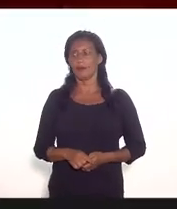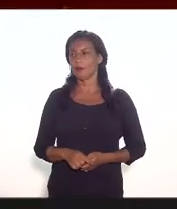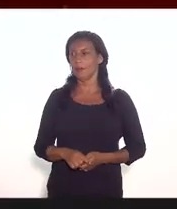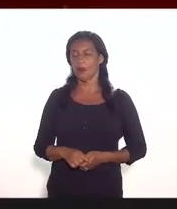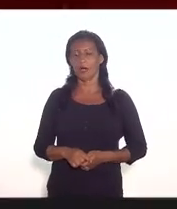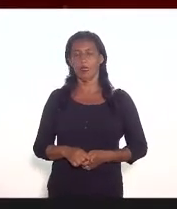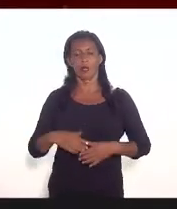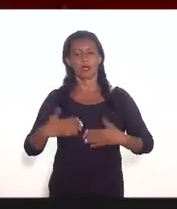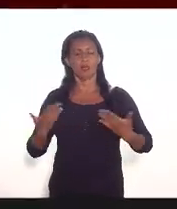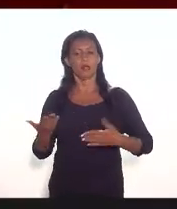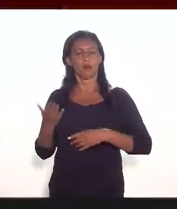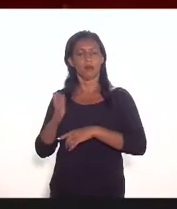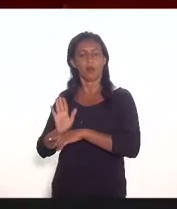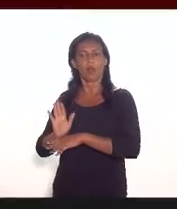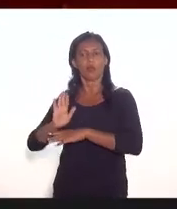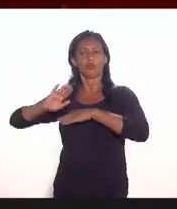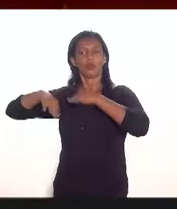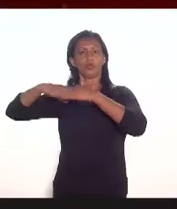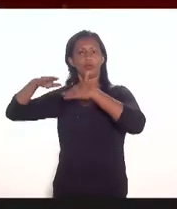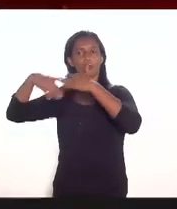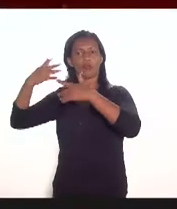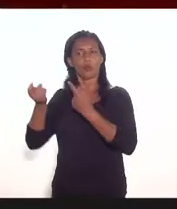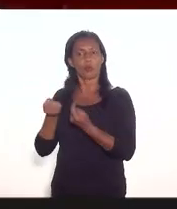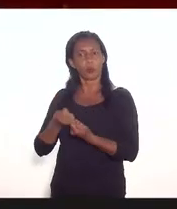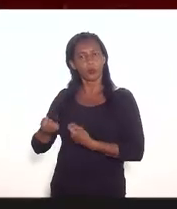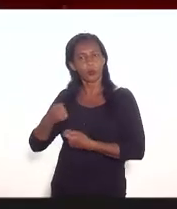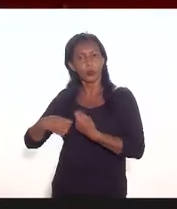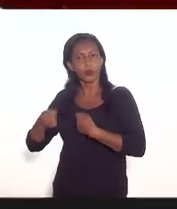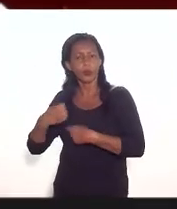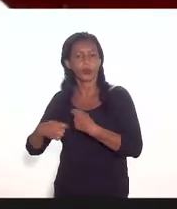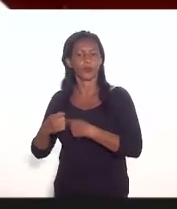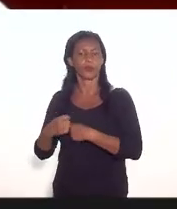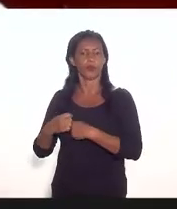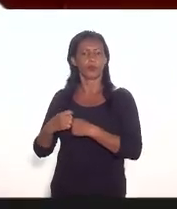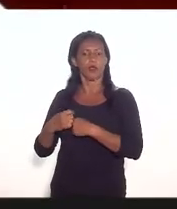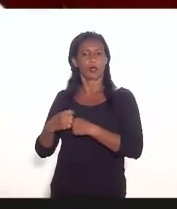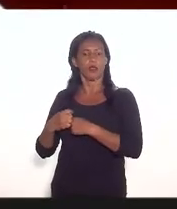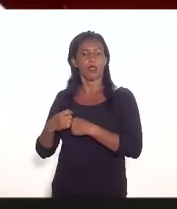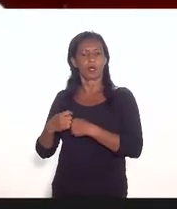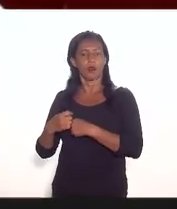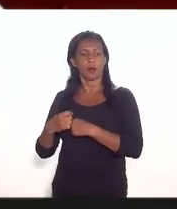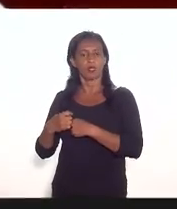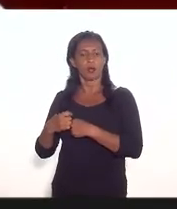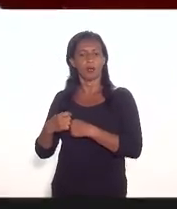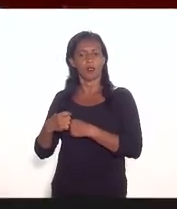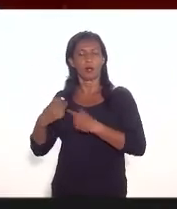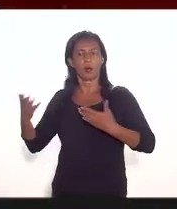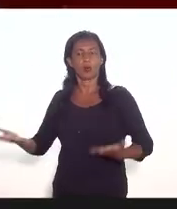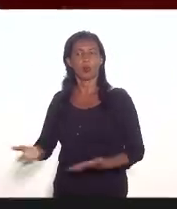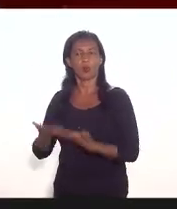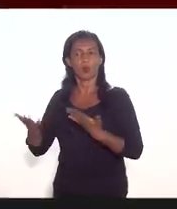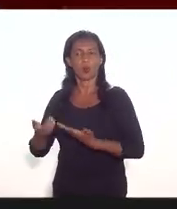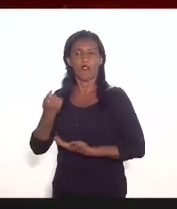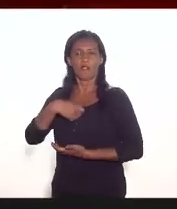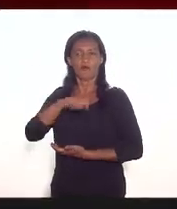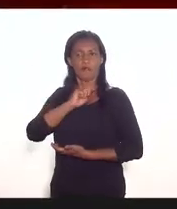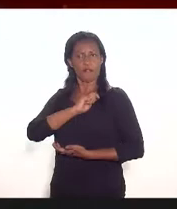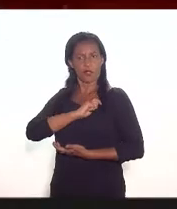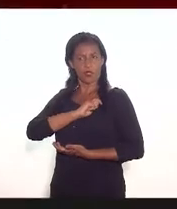propiciar o desenvolvimento econômico compensar o incentivo fiscal dado